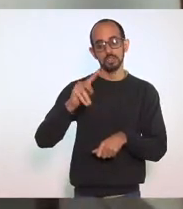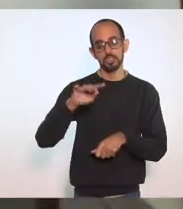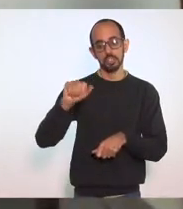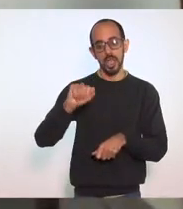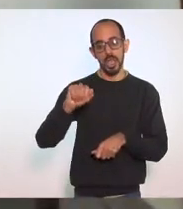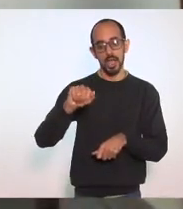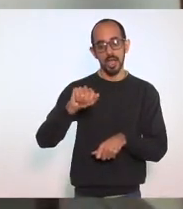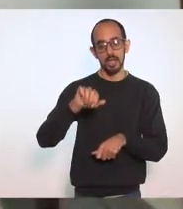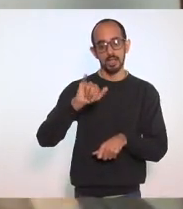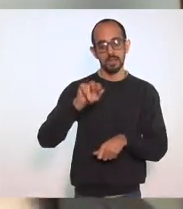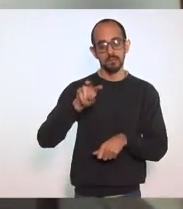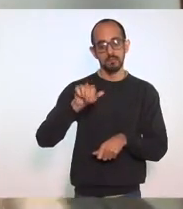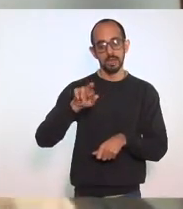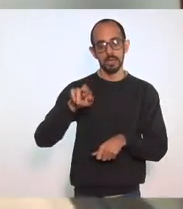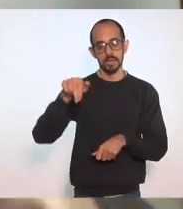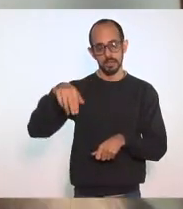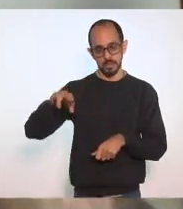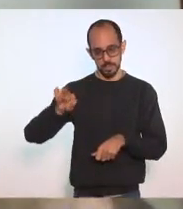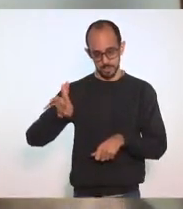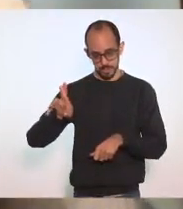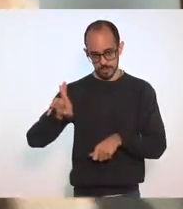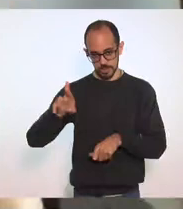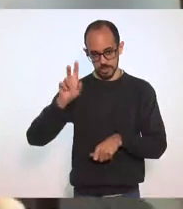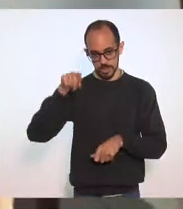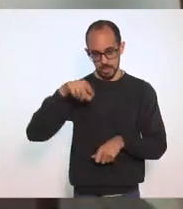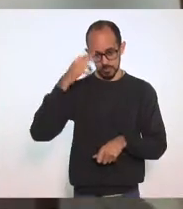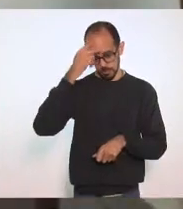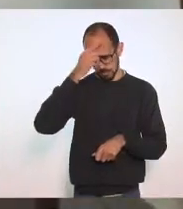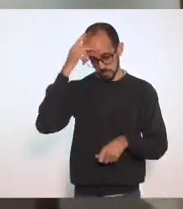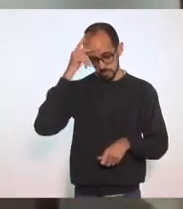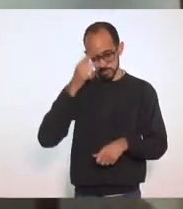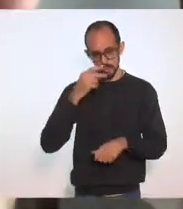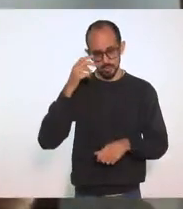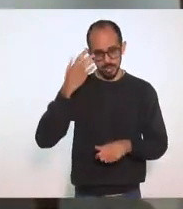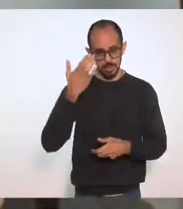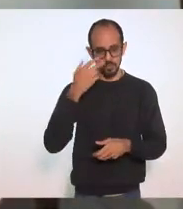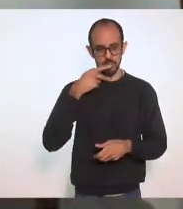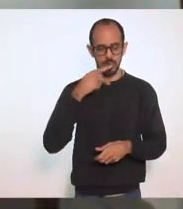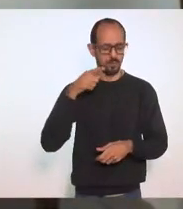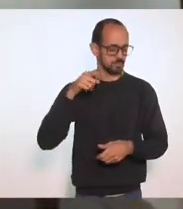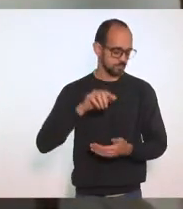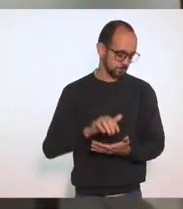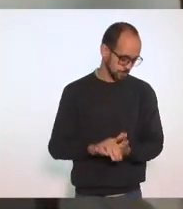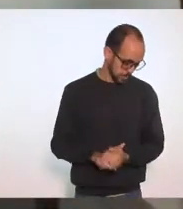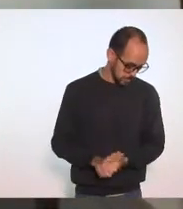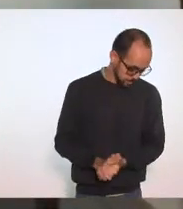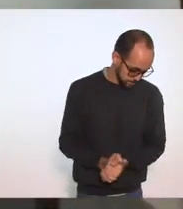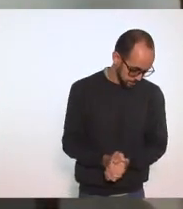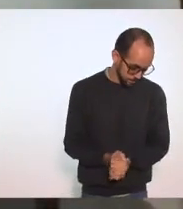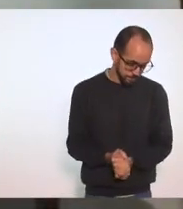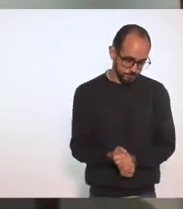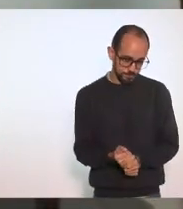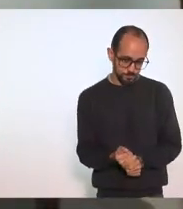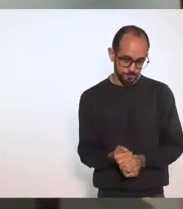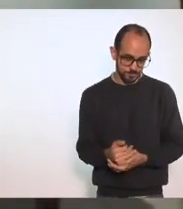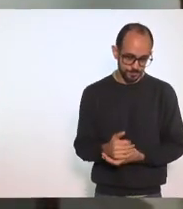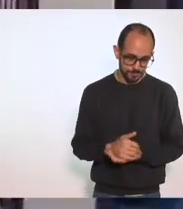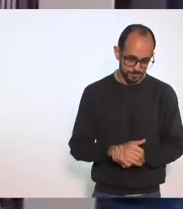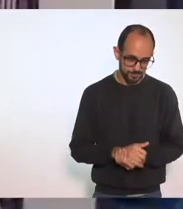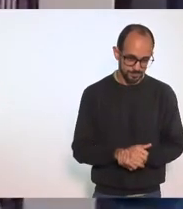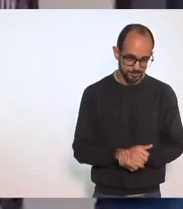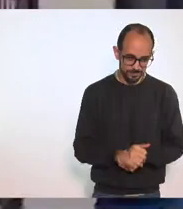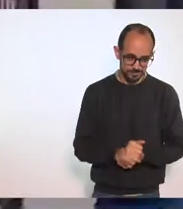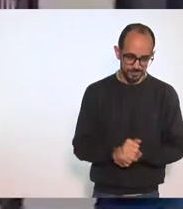O Melo Surgiu função De um outro Ivani Que eu conheci Já está na pátria